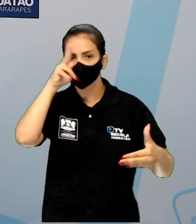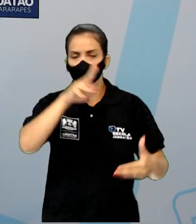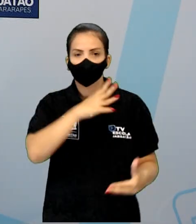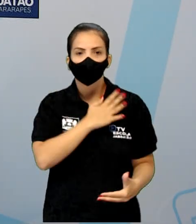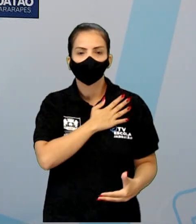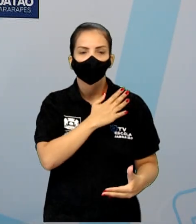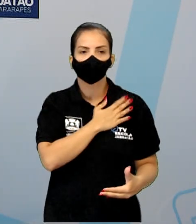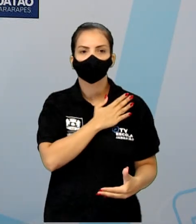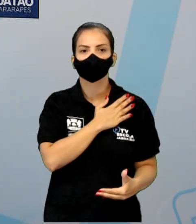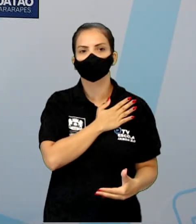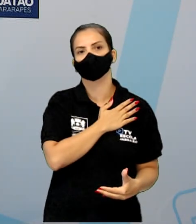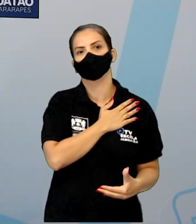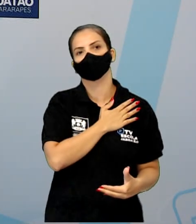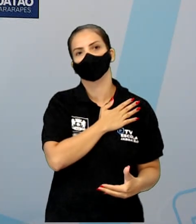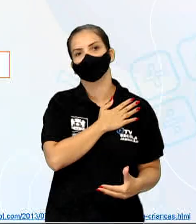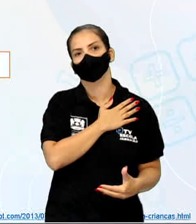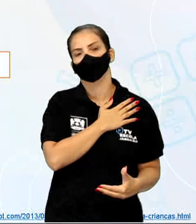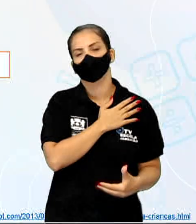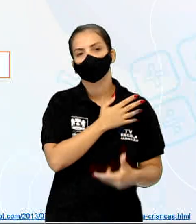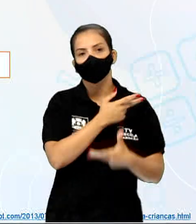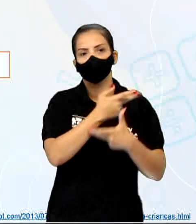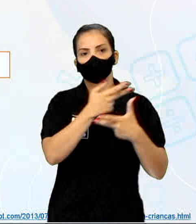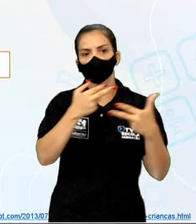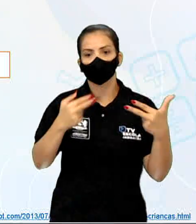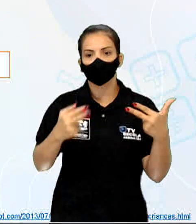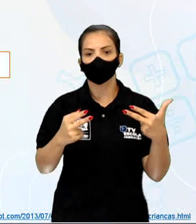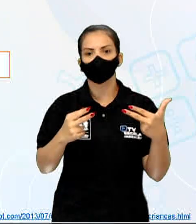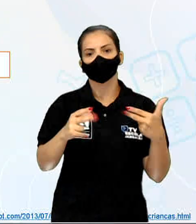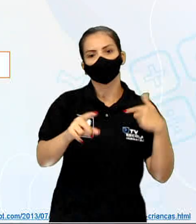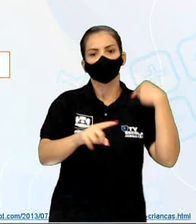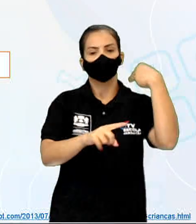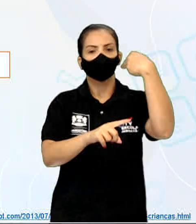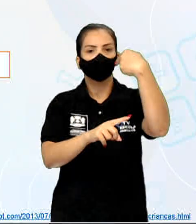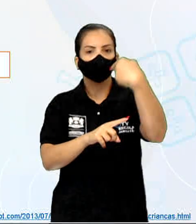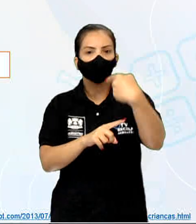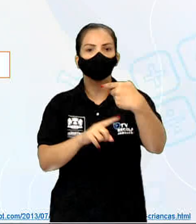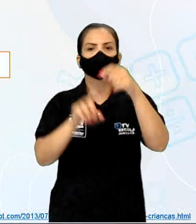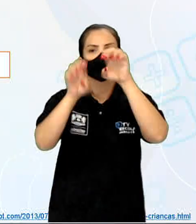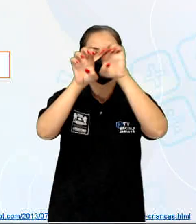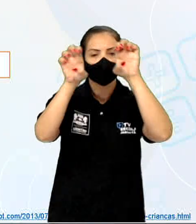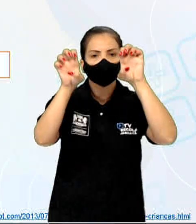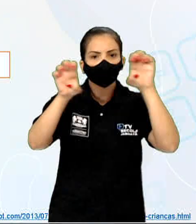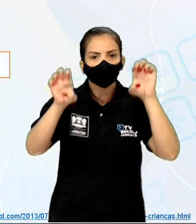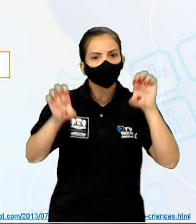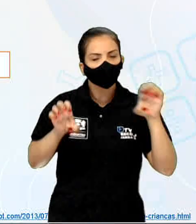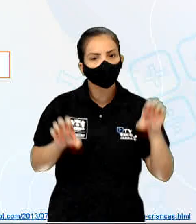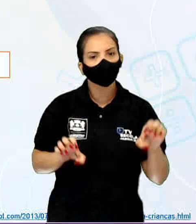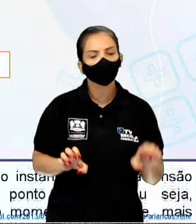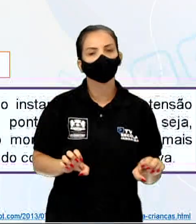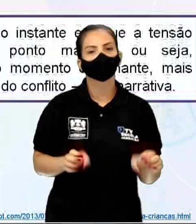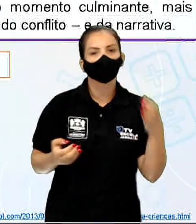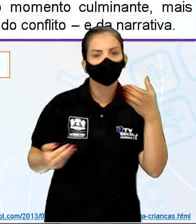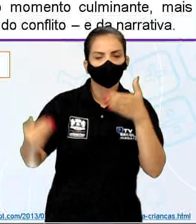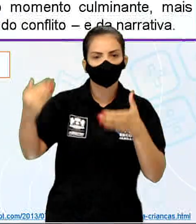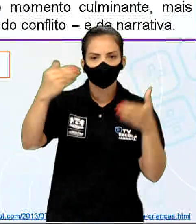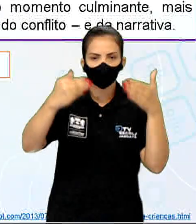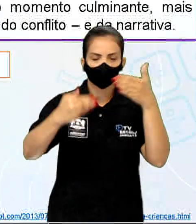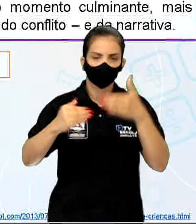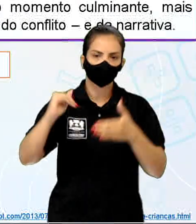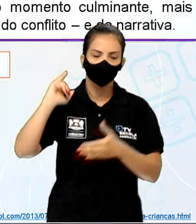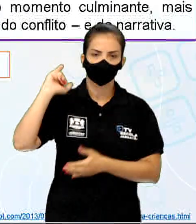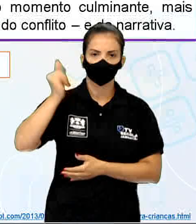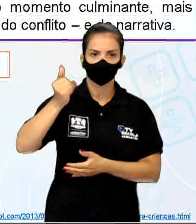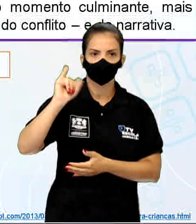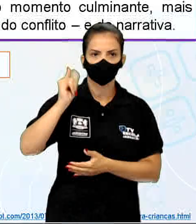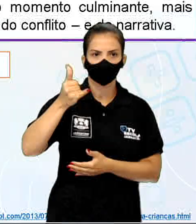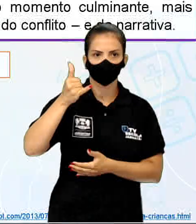A partir do conflito, se estrutura as demais partes do enredo. A partir daqui, vem as outras partes do enredo. Que é essa parte roxinha,